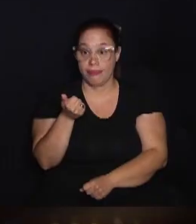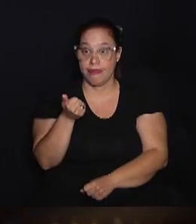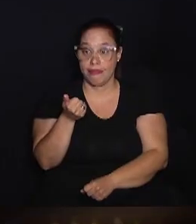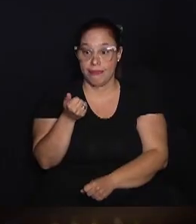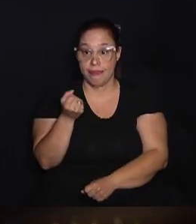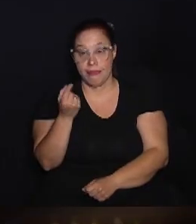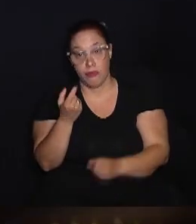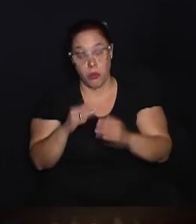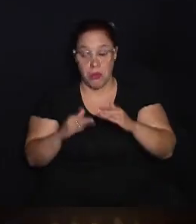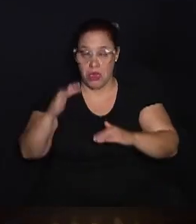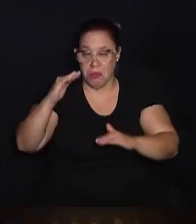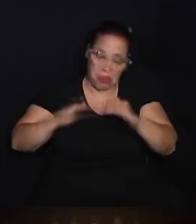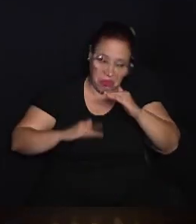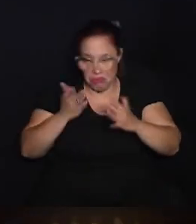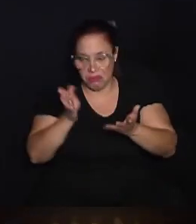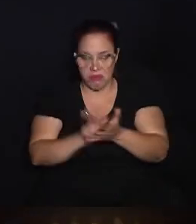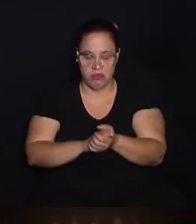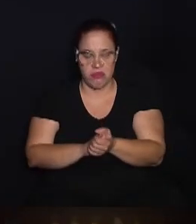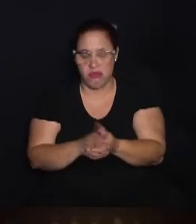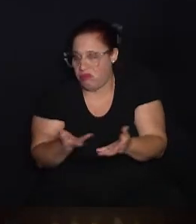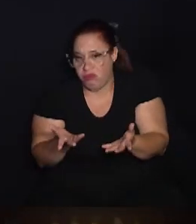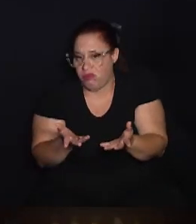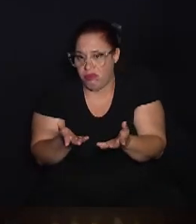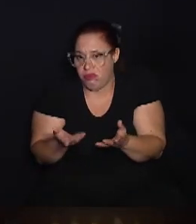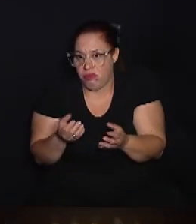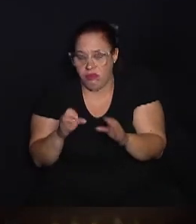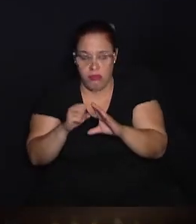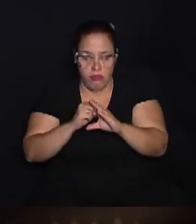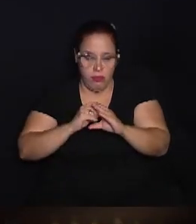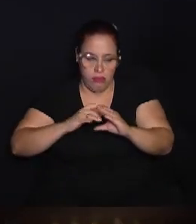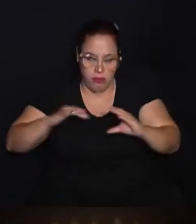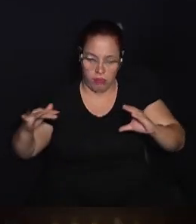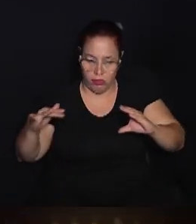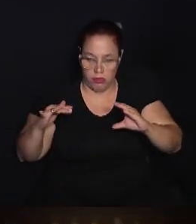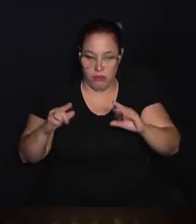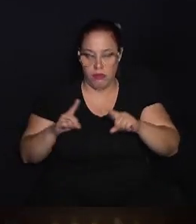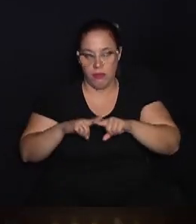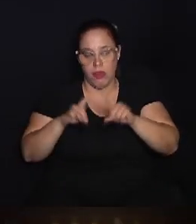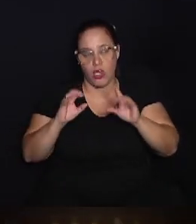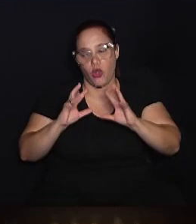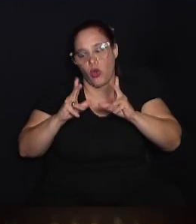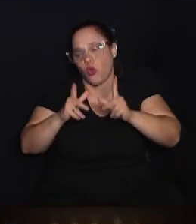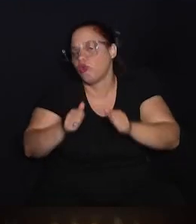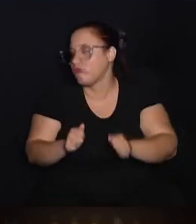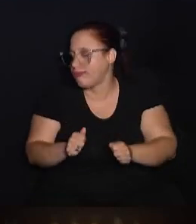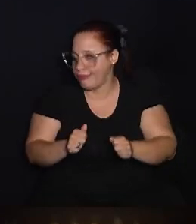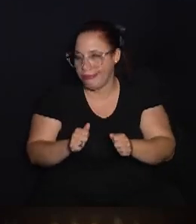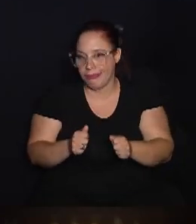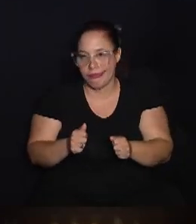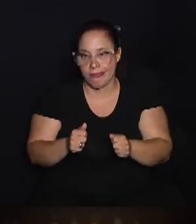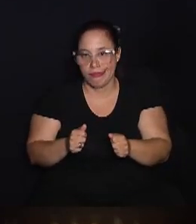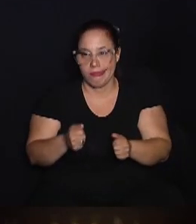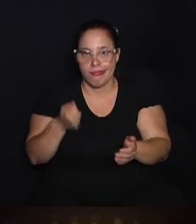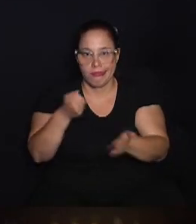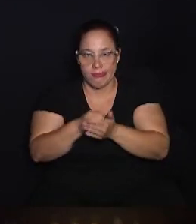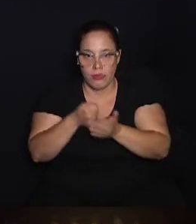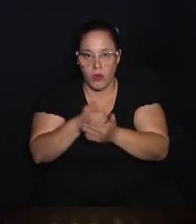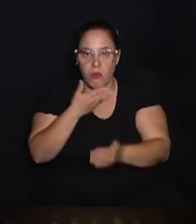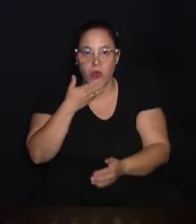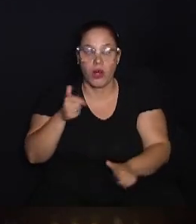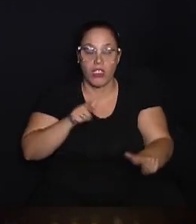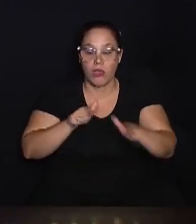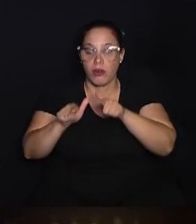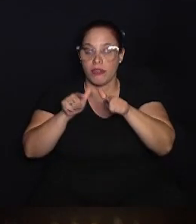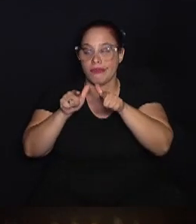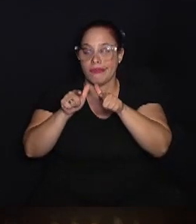Alguns mais, outros menos, cada um com as suas características, mas todos primaram por fazer o melhor trabalho.